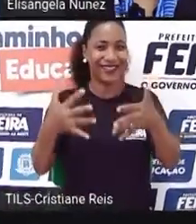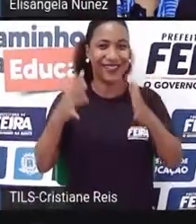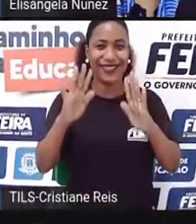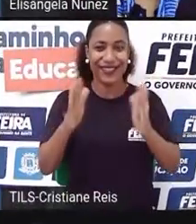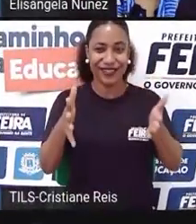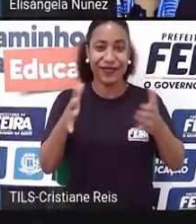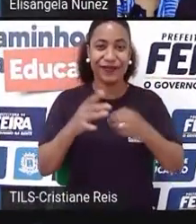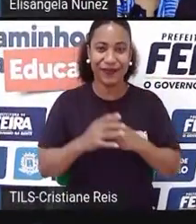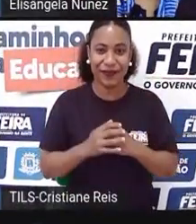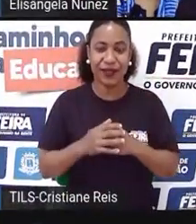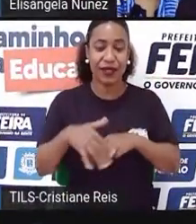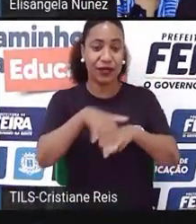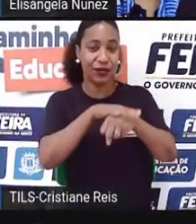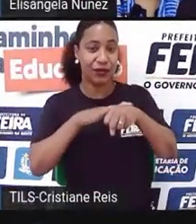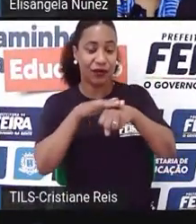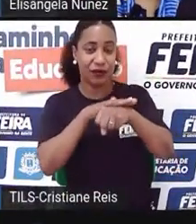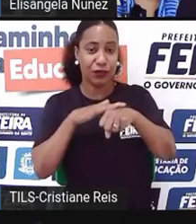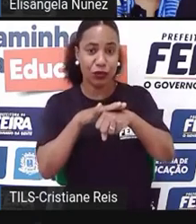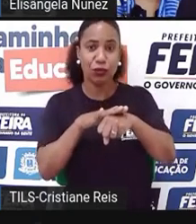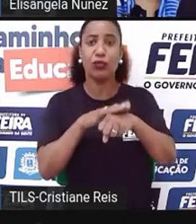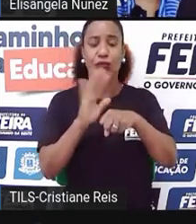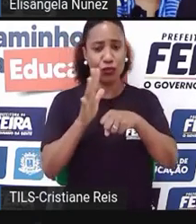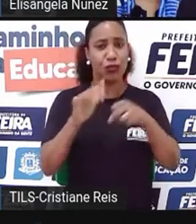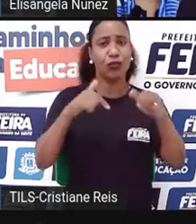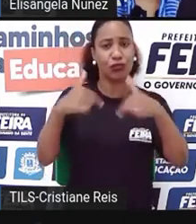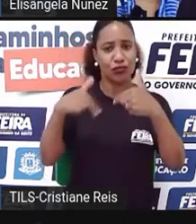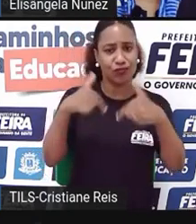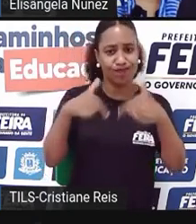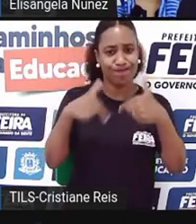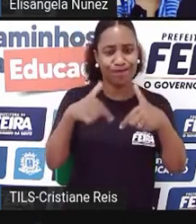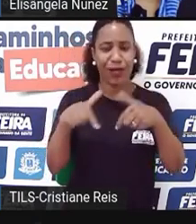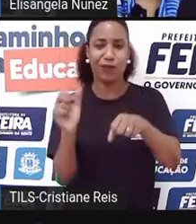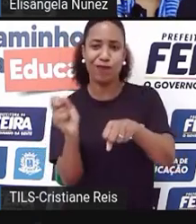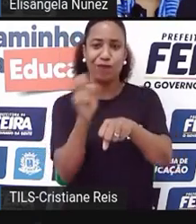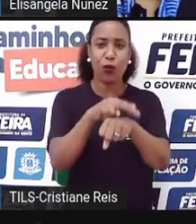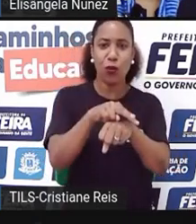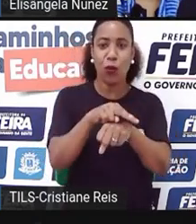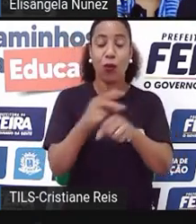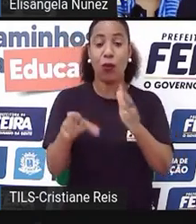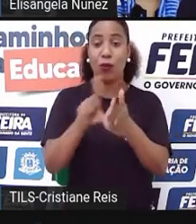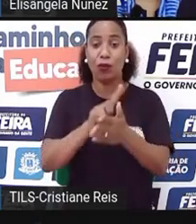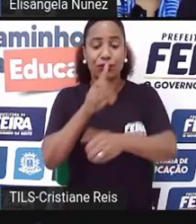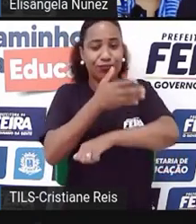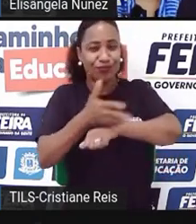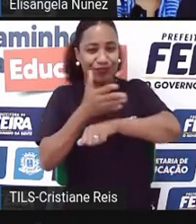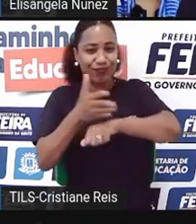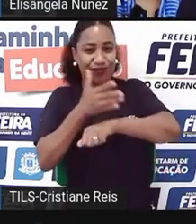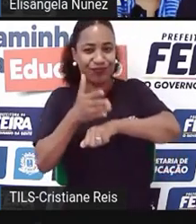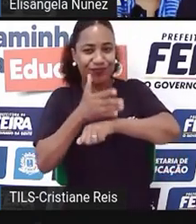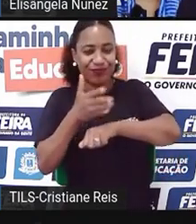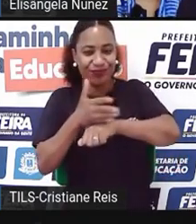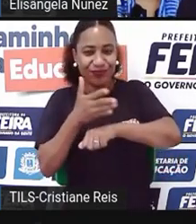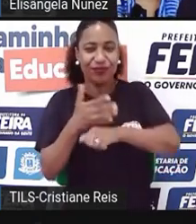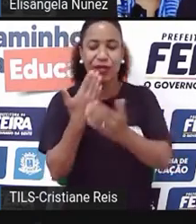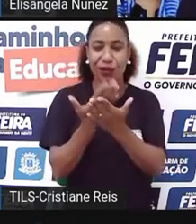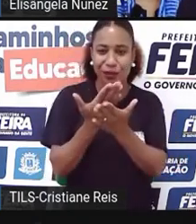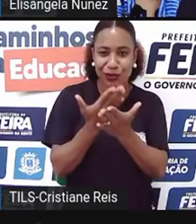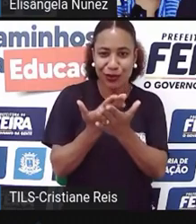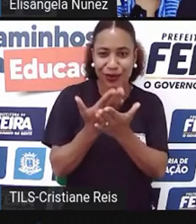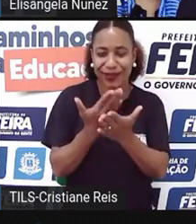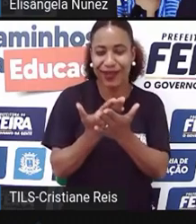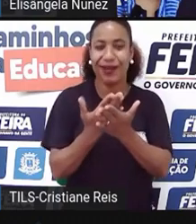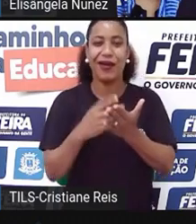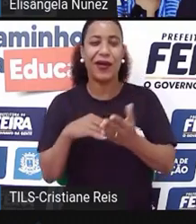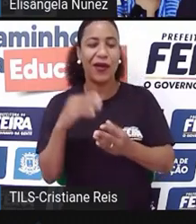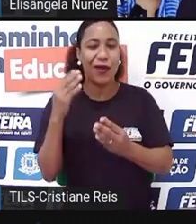vezes aqui sobre o mundo do trabalho, como a gente precisa se preparar, estudar, conhecer novos conteúdos,